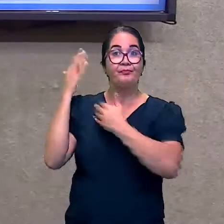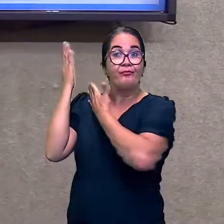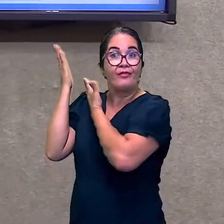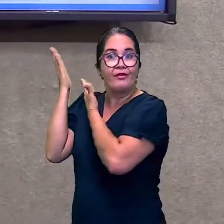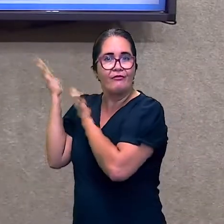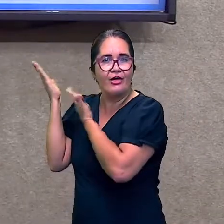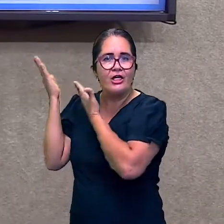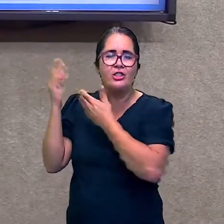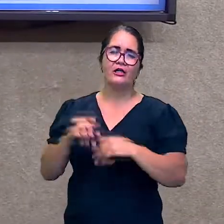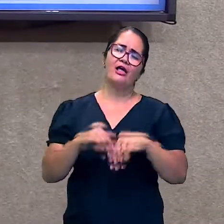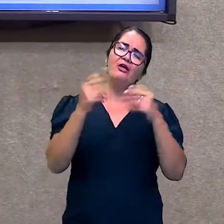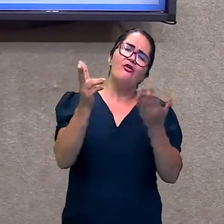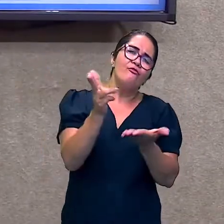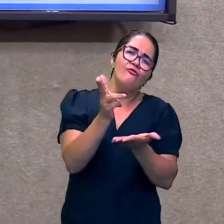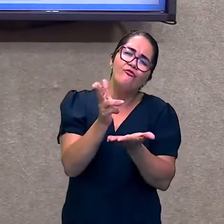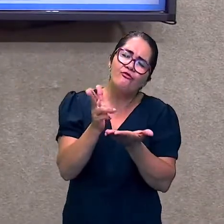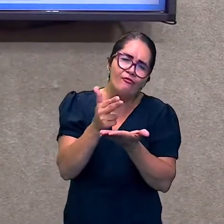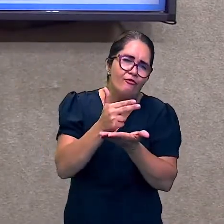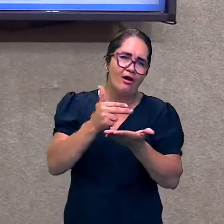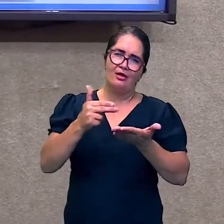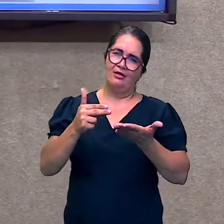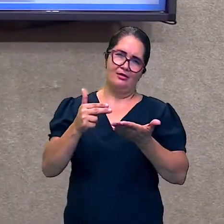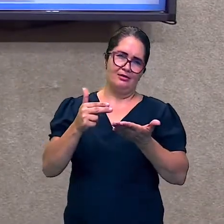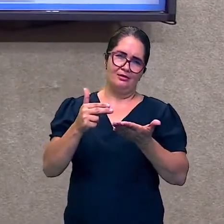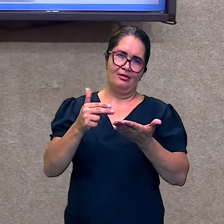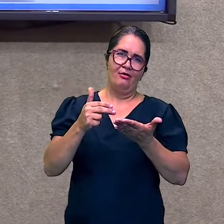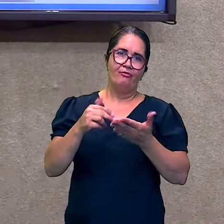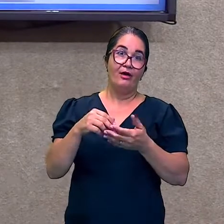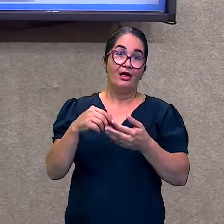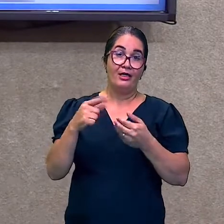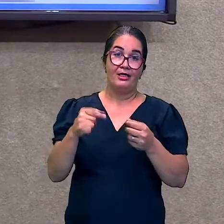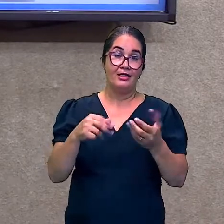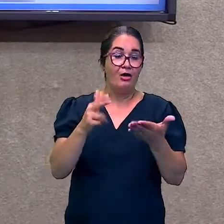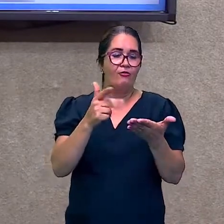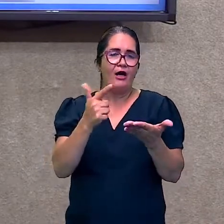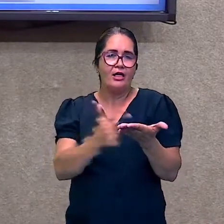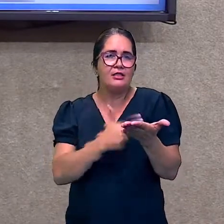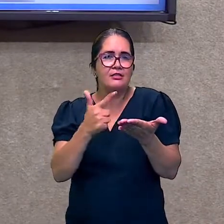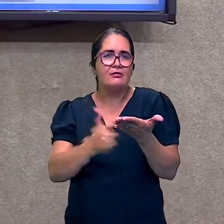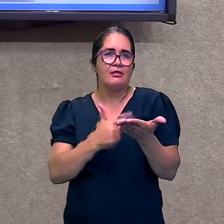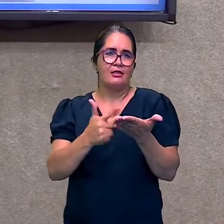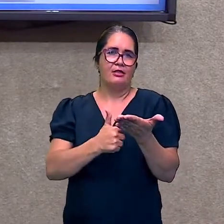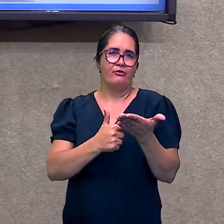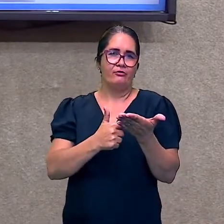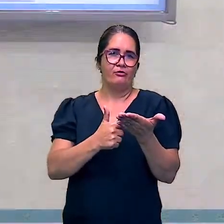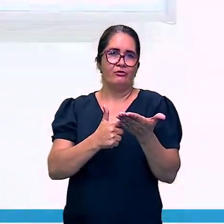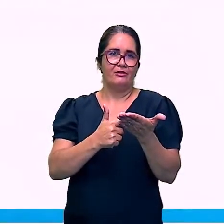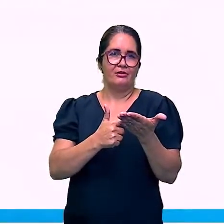Temos também. Na Espanha. Miguel de Cevantes.